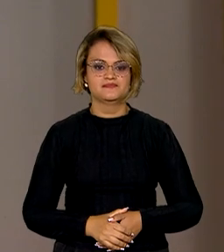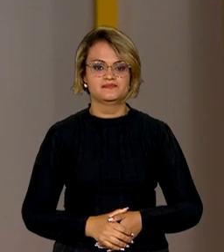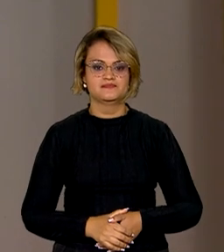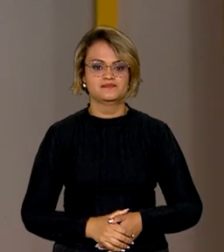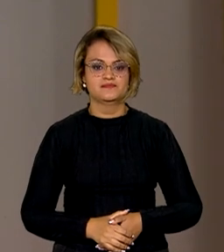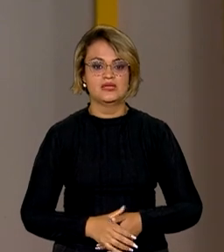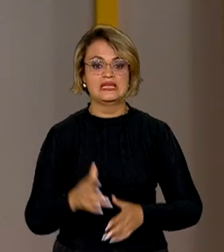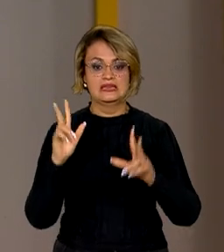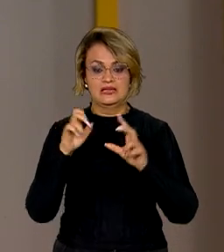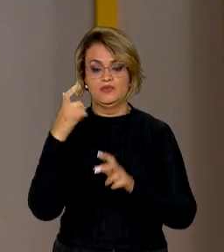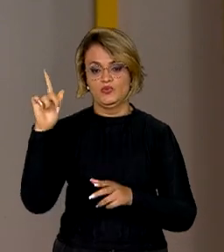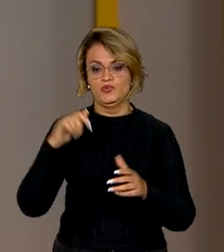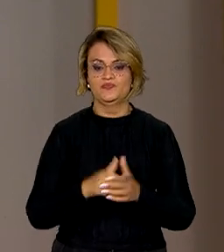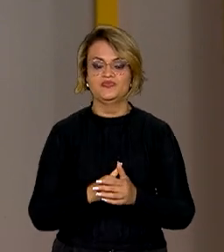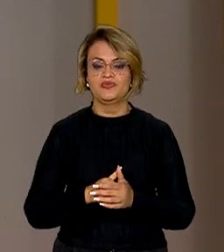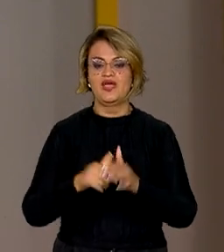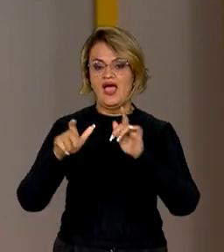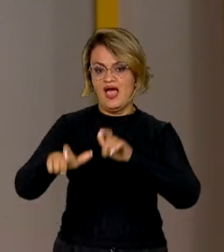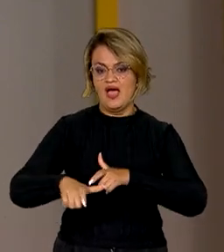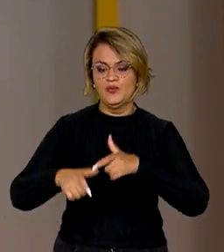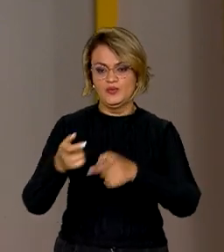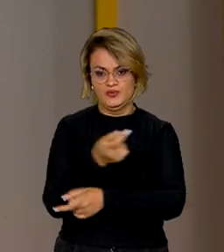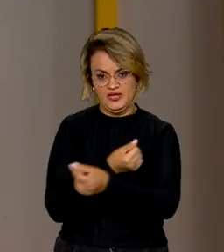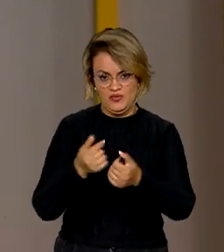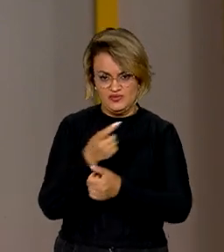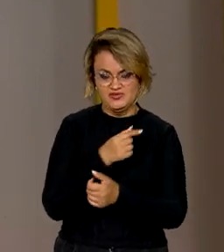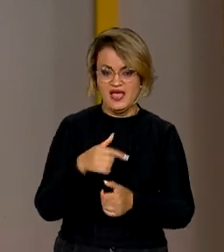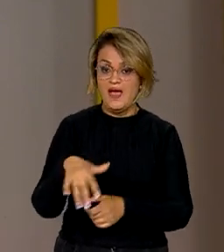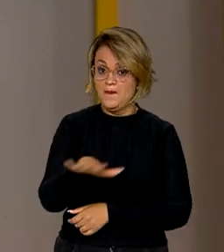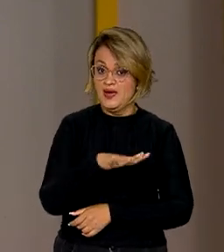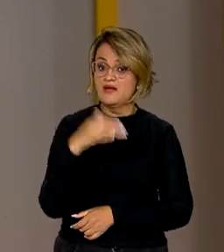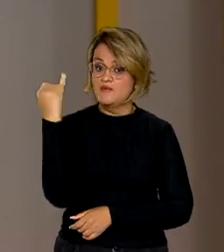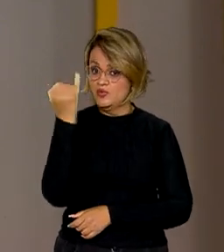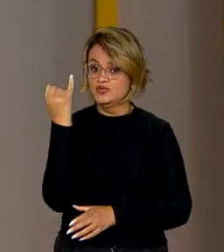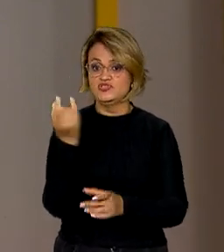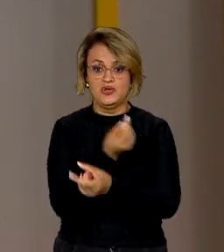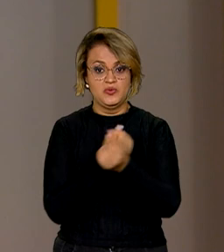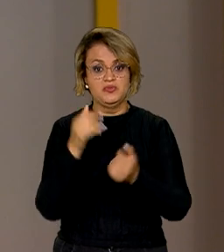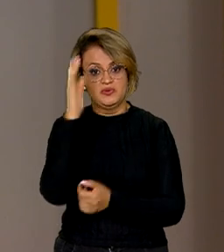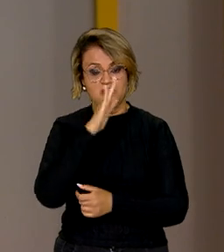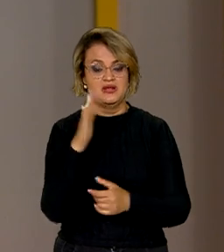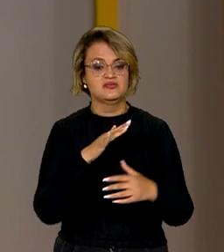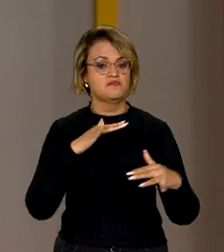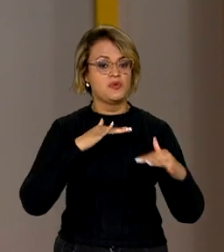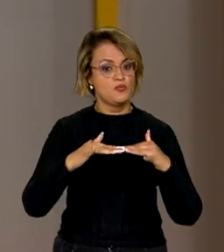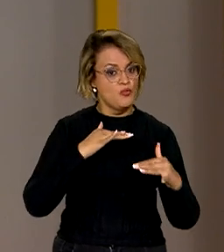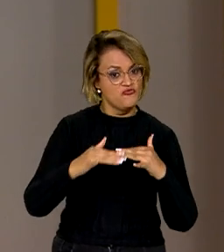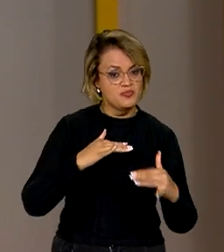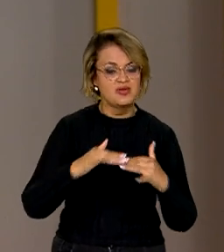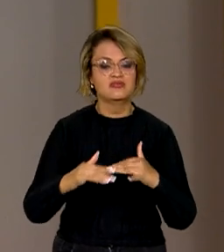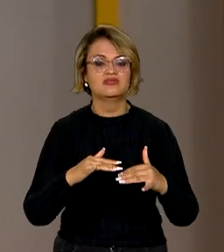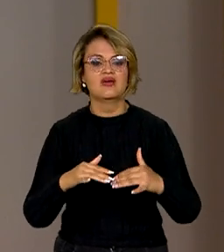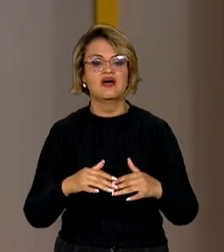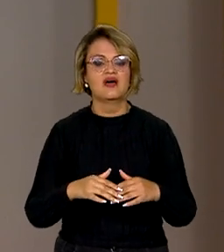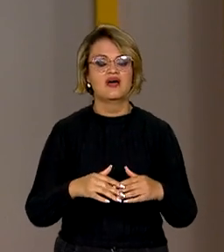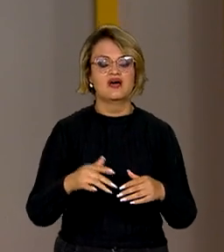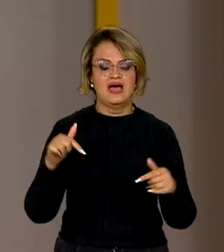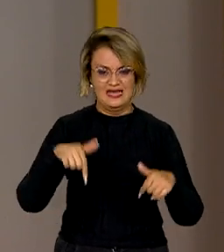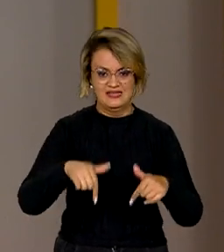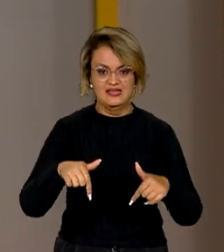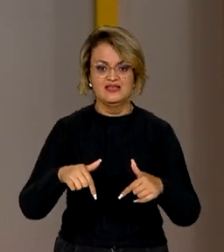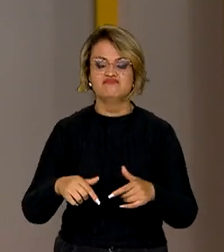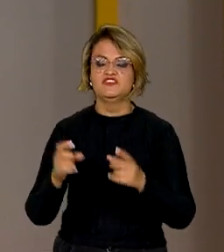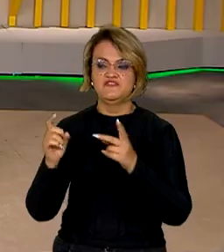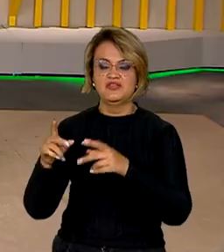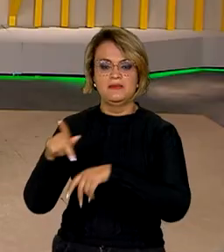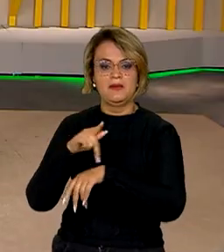Vamos falar agora de agronegócio, é um setor importante da economia brasileira para dinamizar o mercado interno e impulsionar